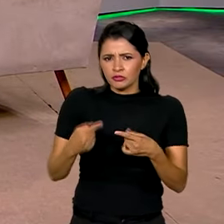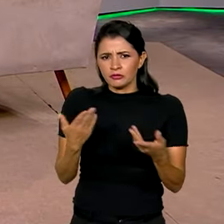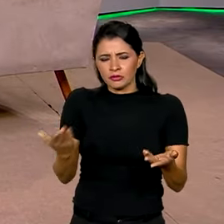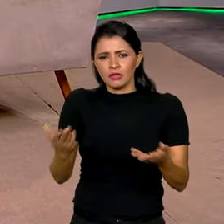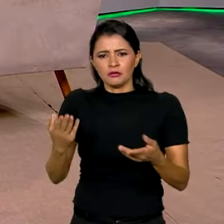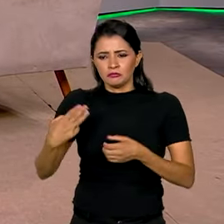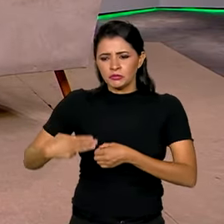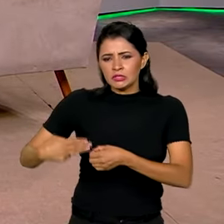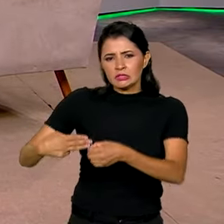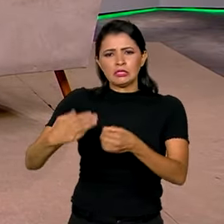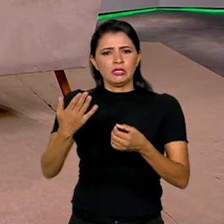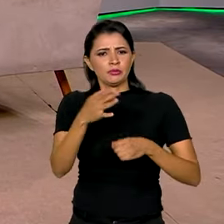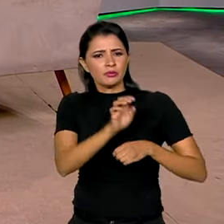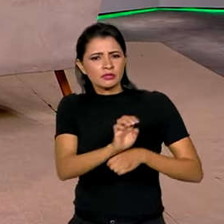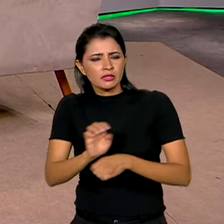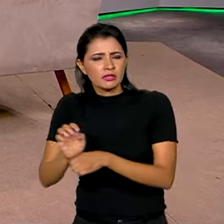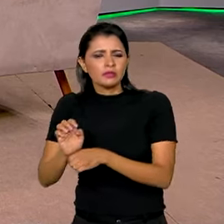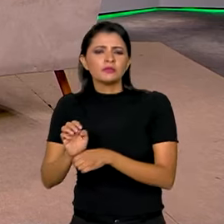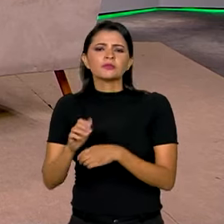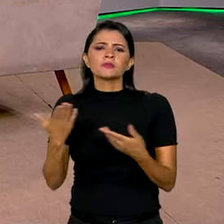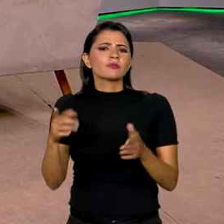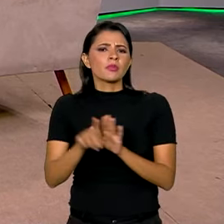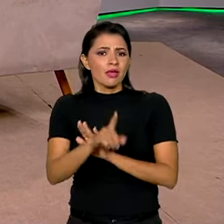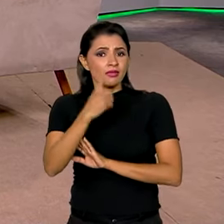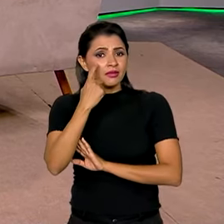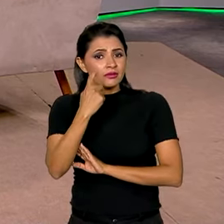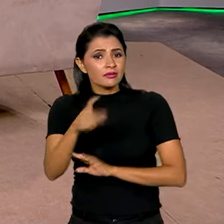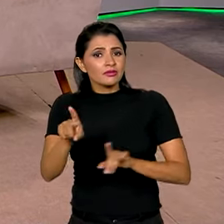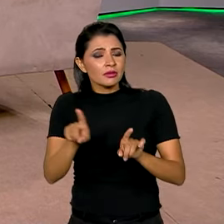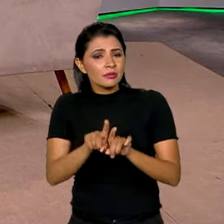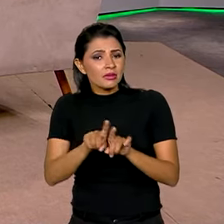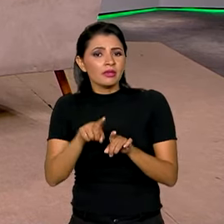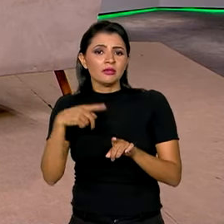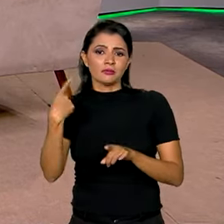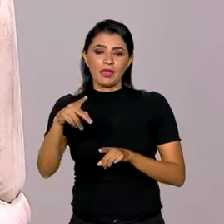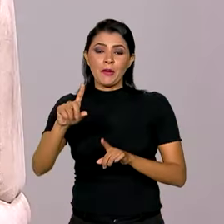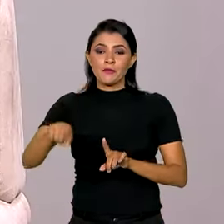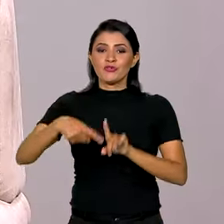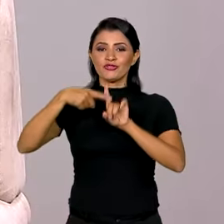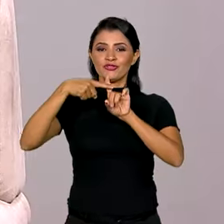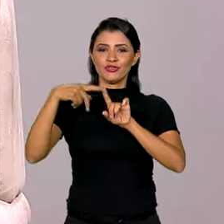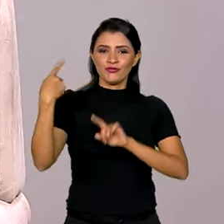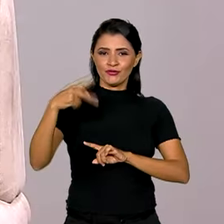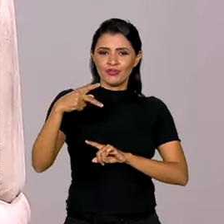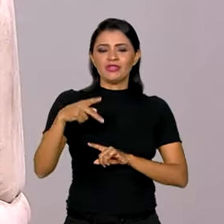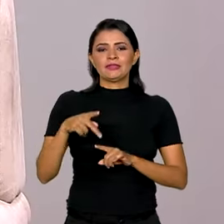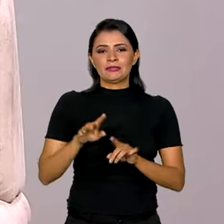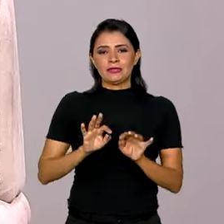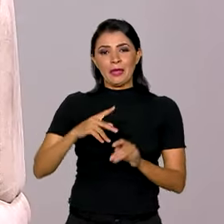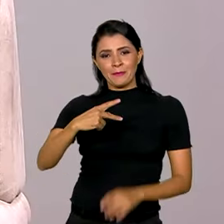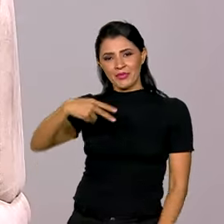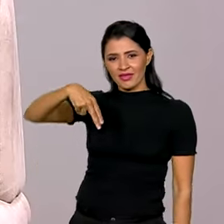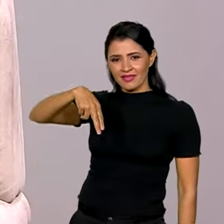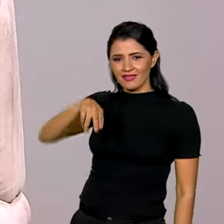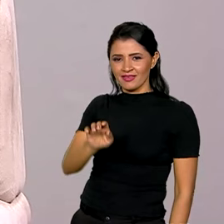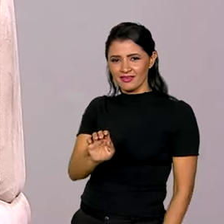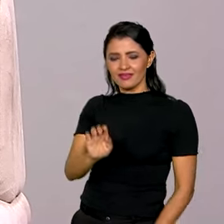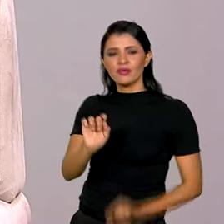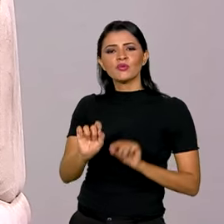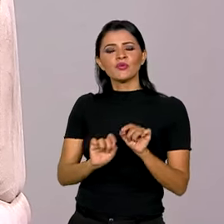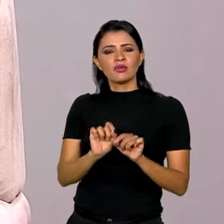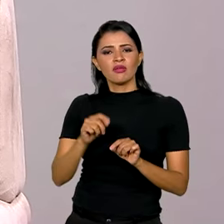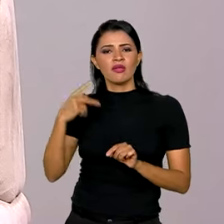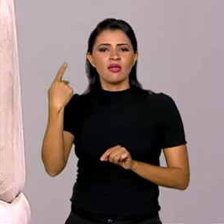municípios, nos estados. E é interessante, um aspecto bastante positivo do Plano Nacional de Educação, é que ele